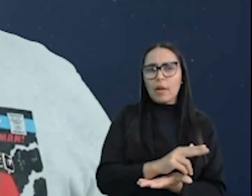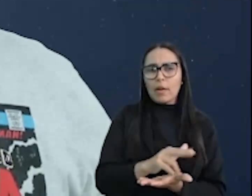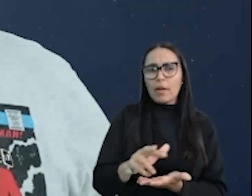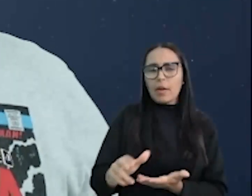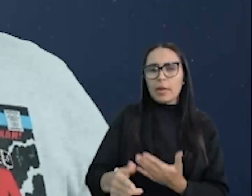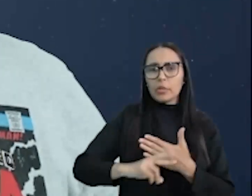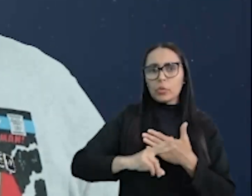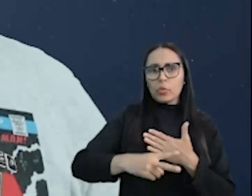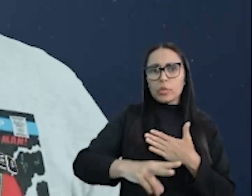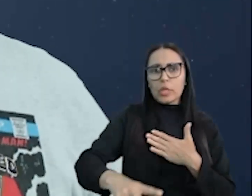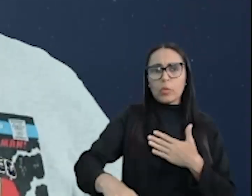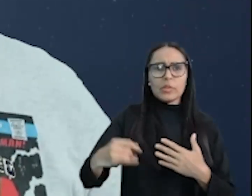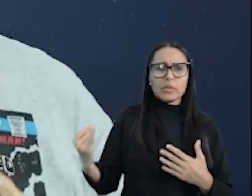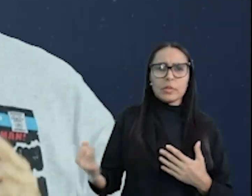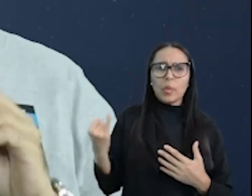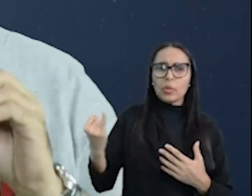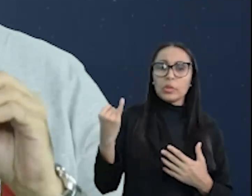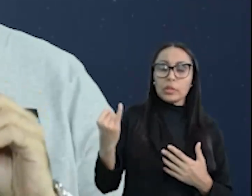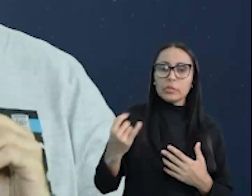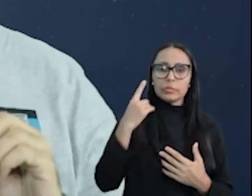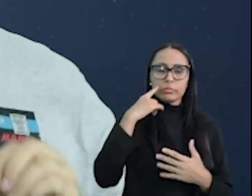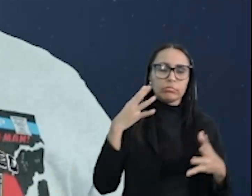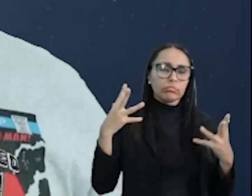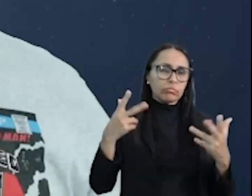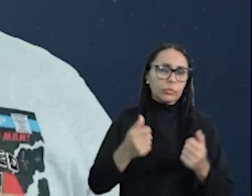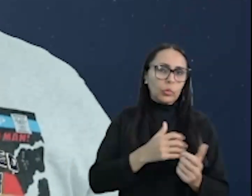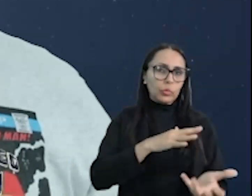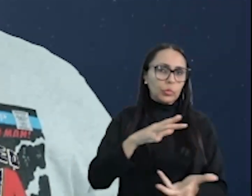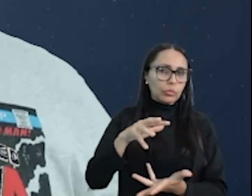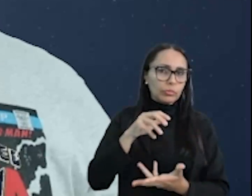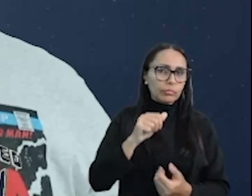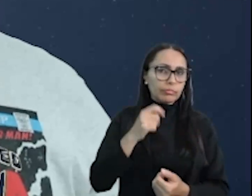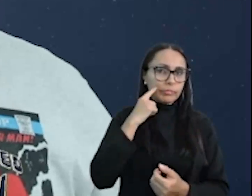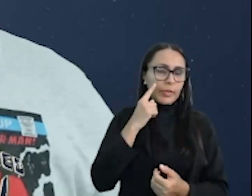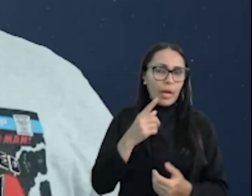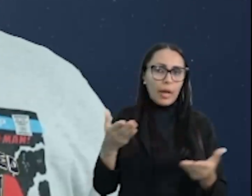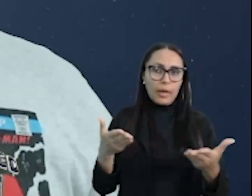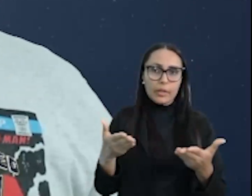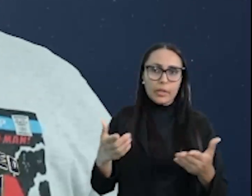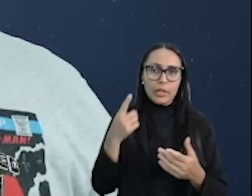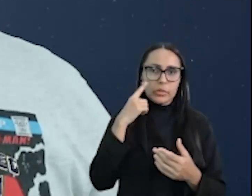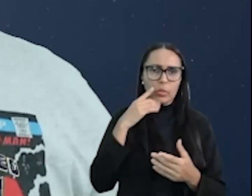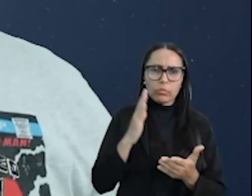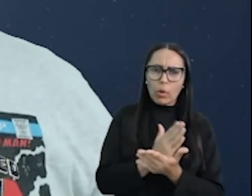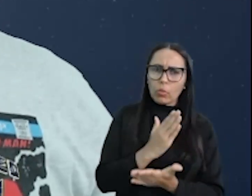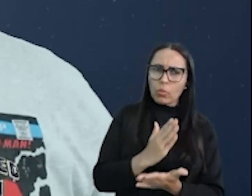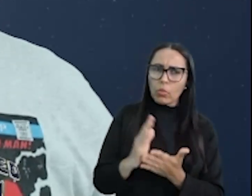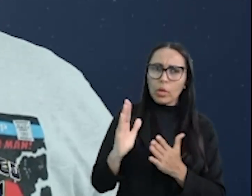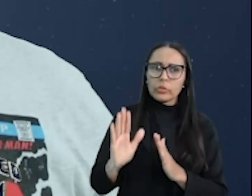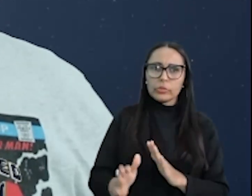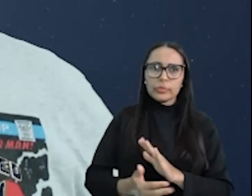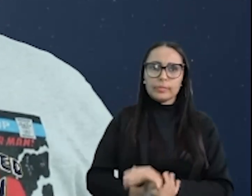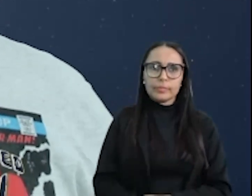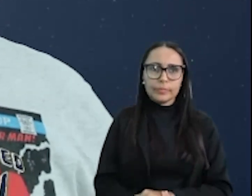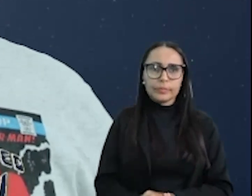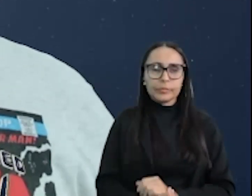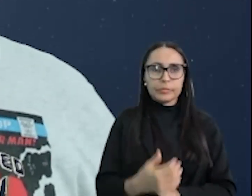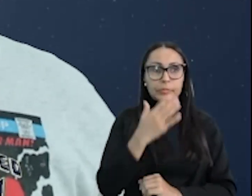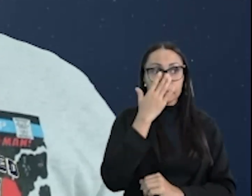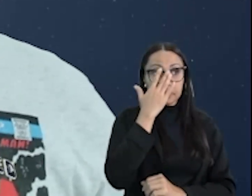consequências significativas em todo o mundo. E aqui estão algumas das principais.